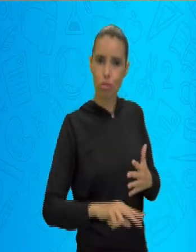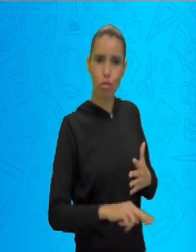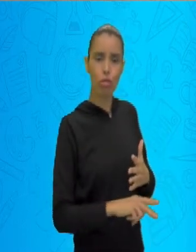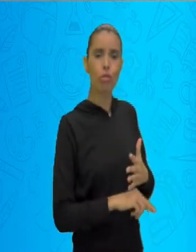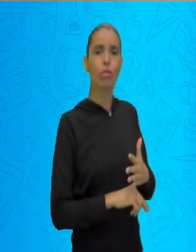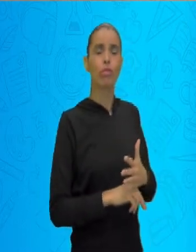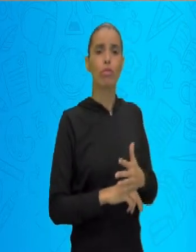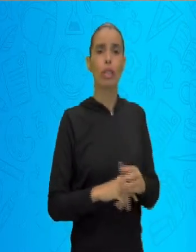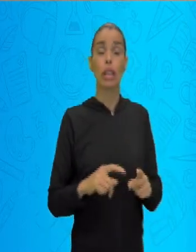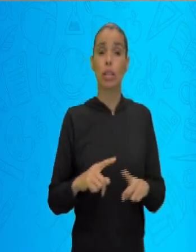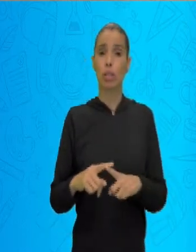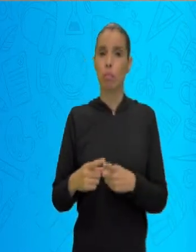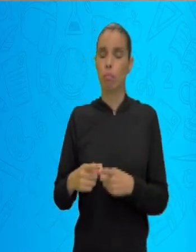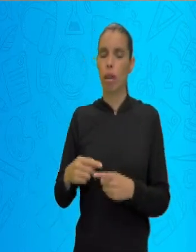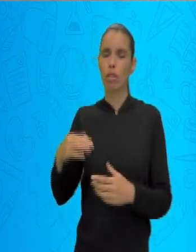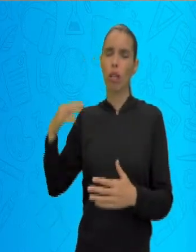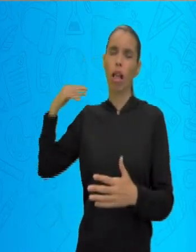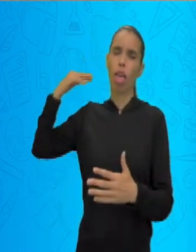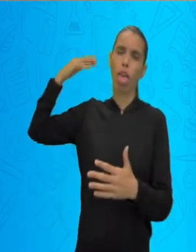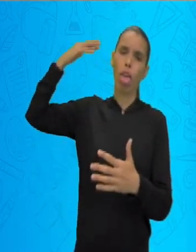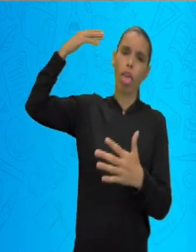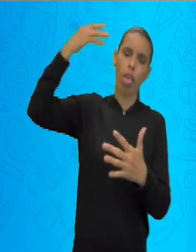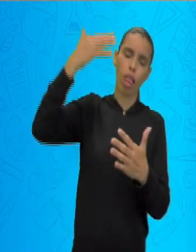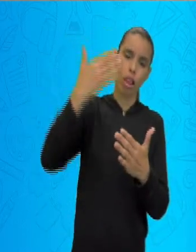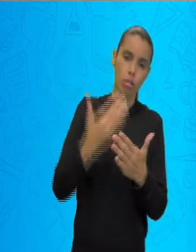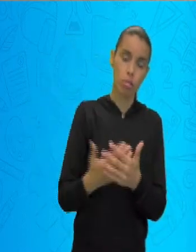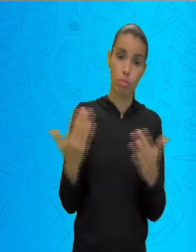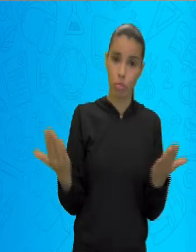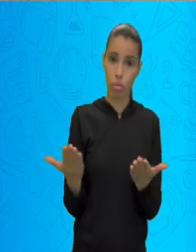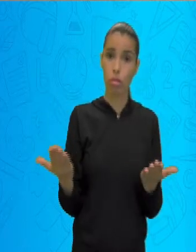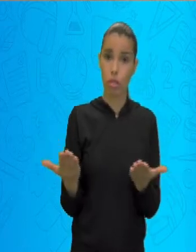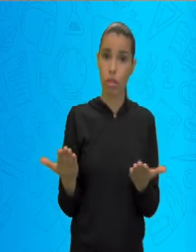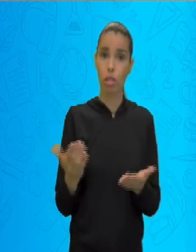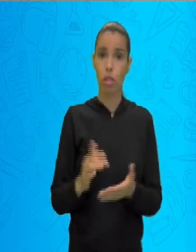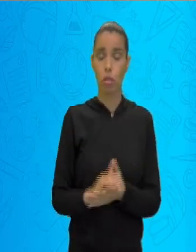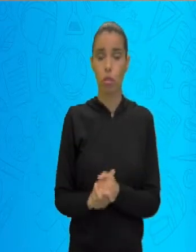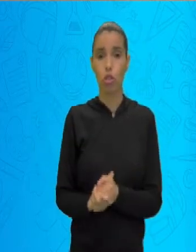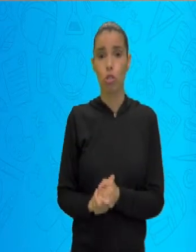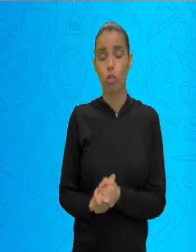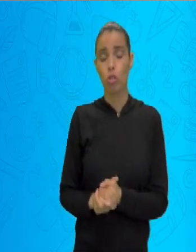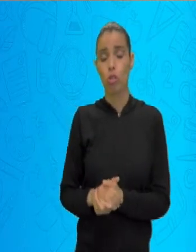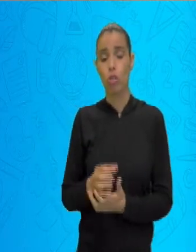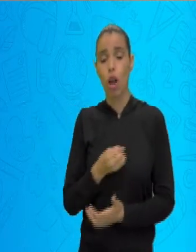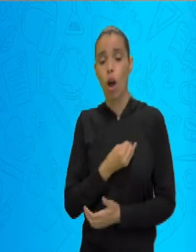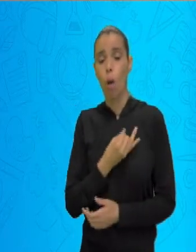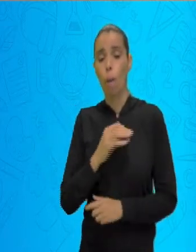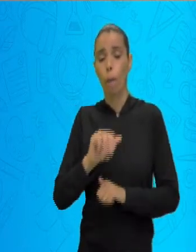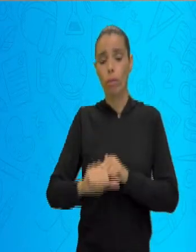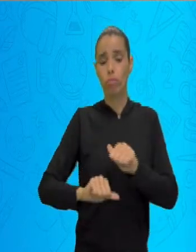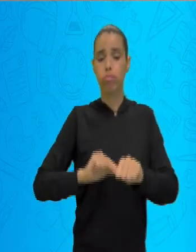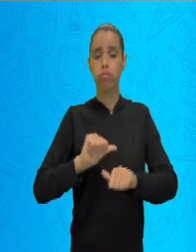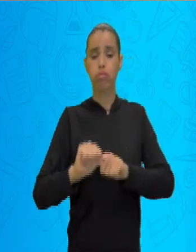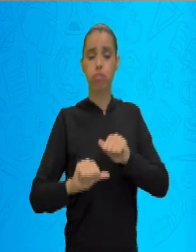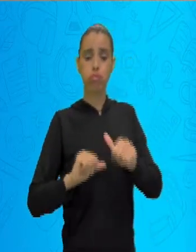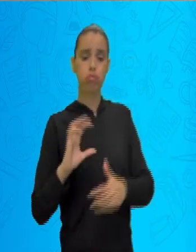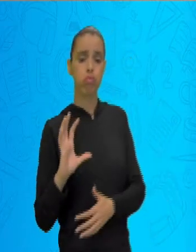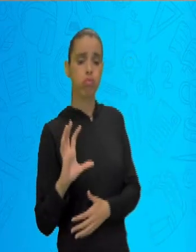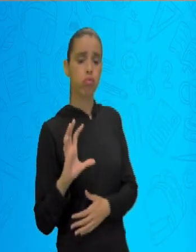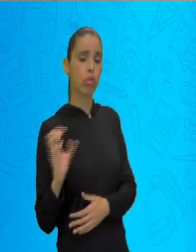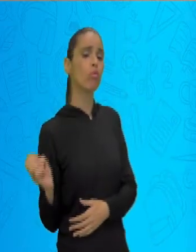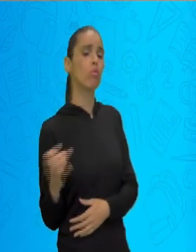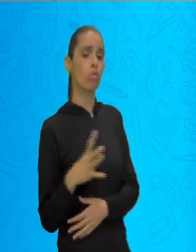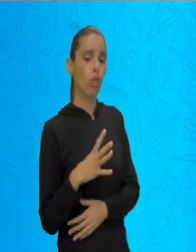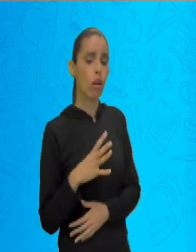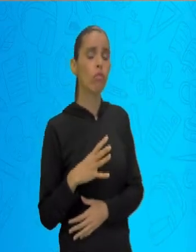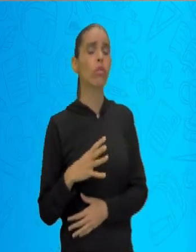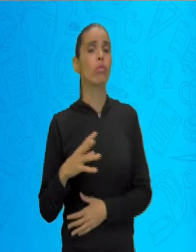as reais necessidades. E aí há uma maneira de